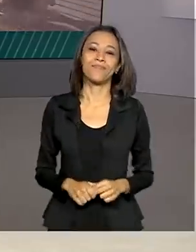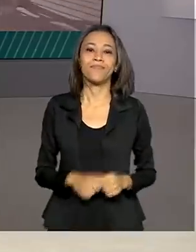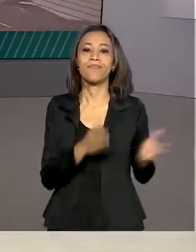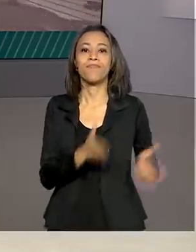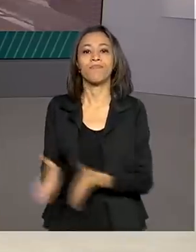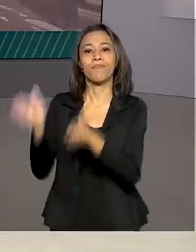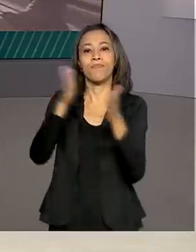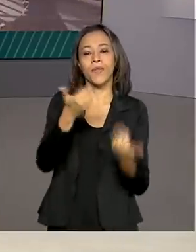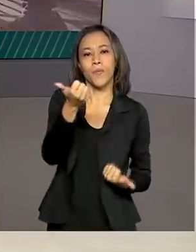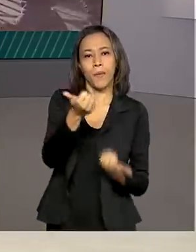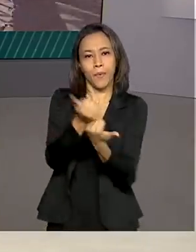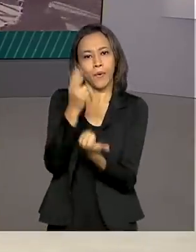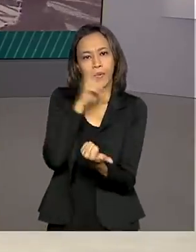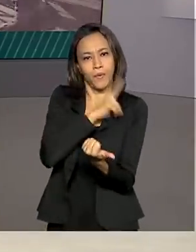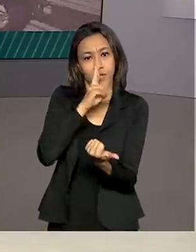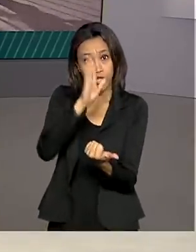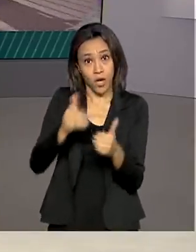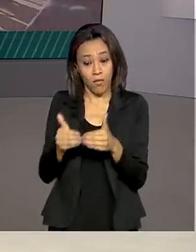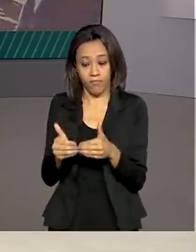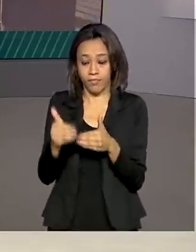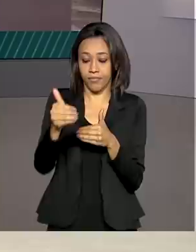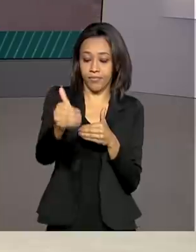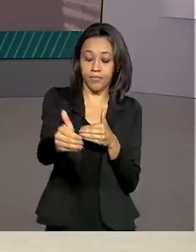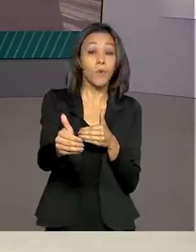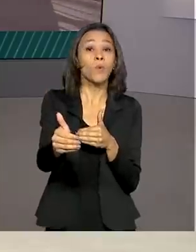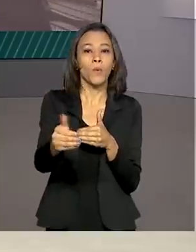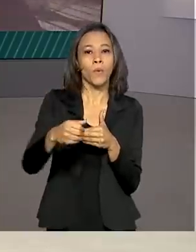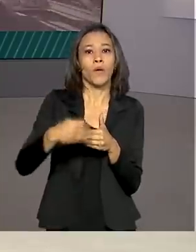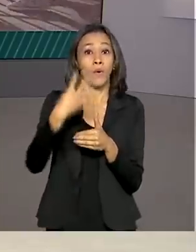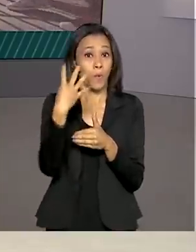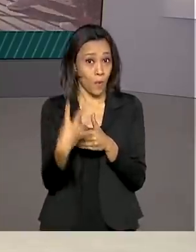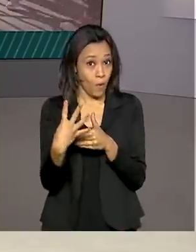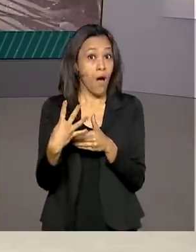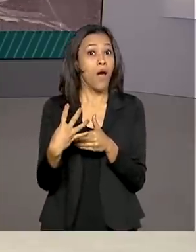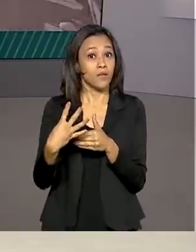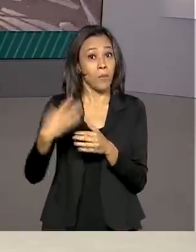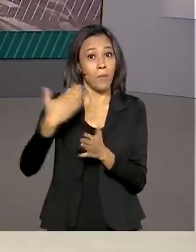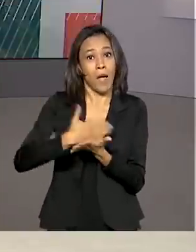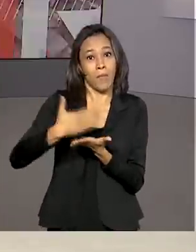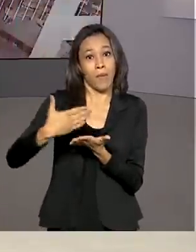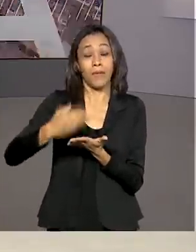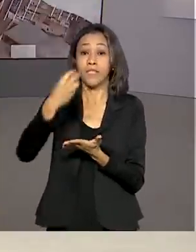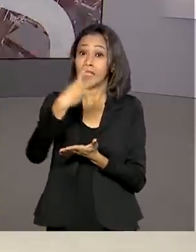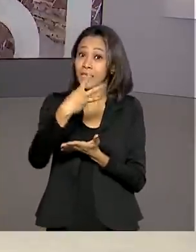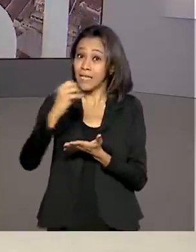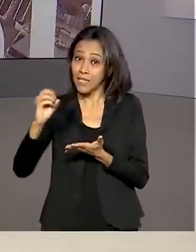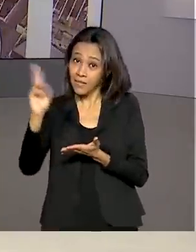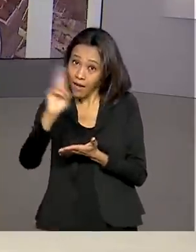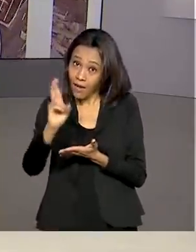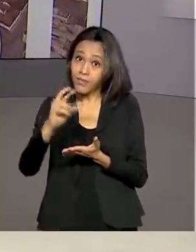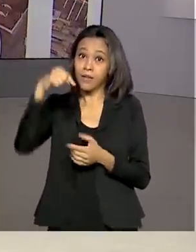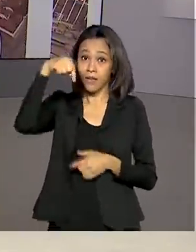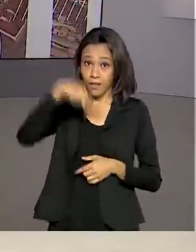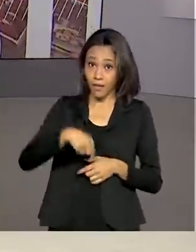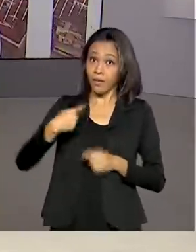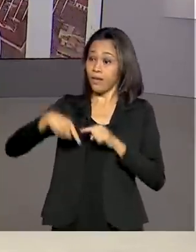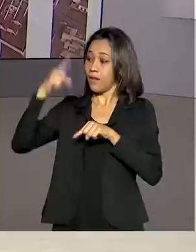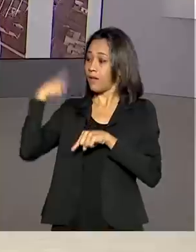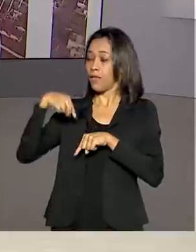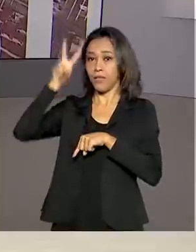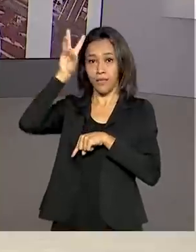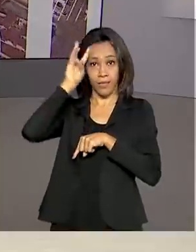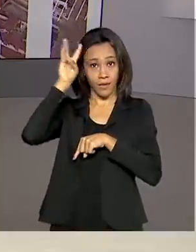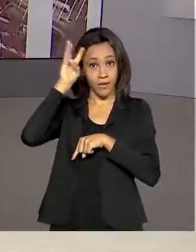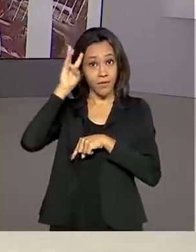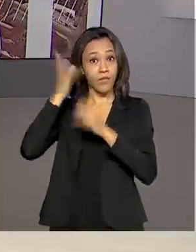O auxílio emergencial foi prorrogado e terá mais quatro parcelas de 300 reais. Nesta terça-feira, o IBGE divulgou